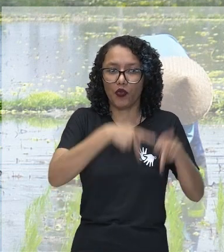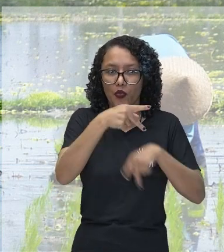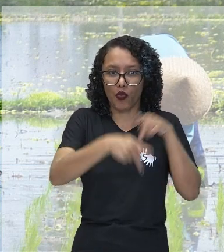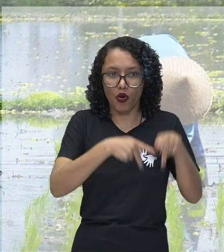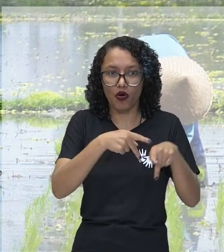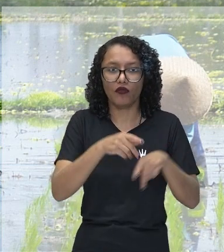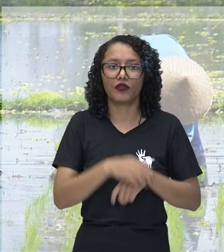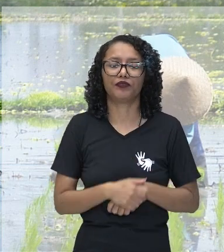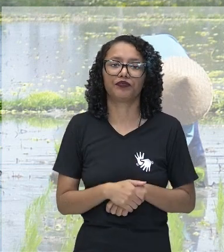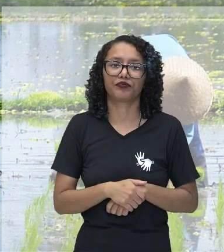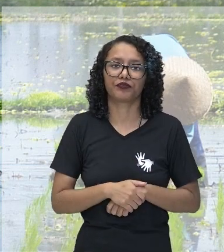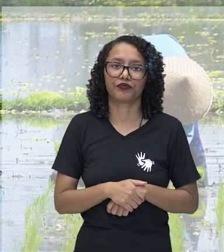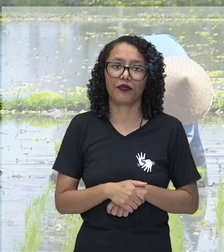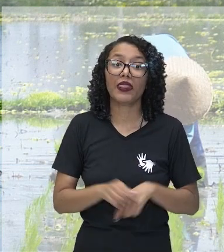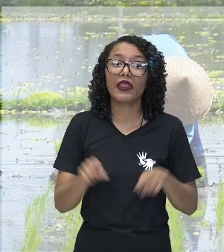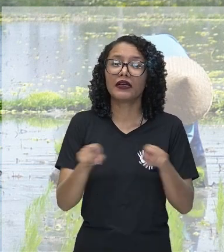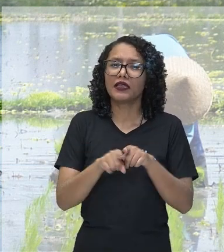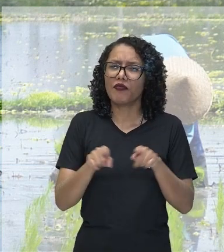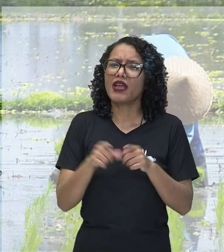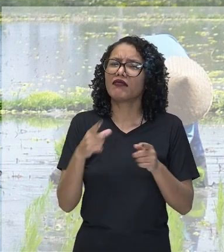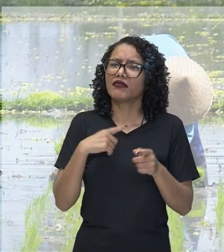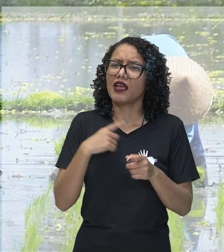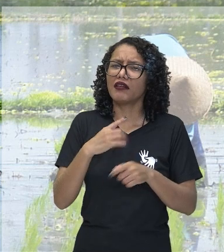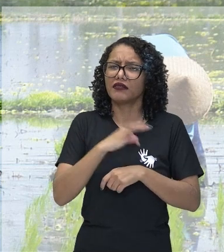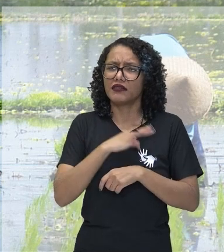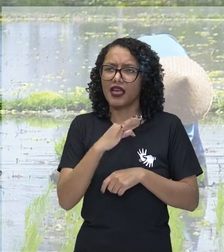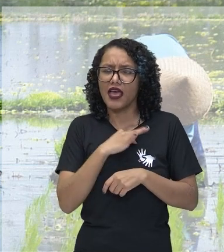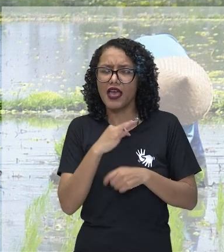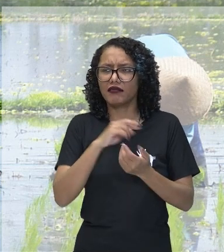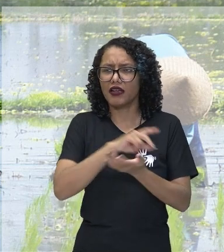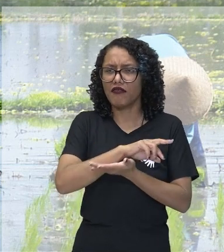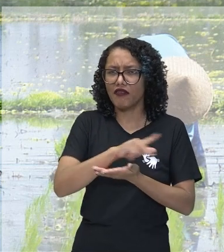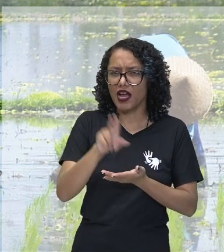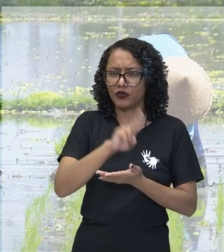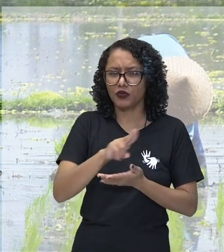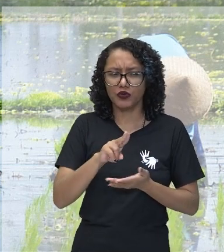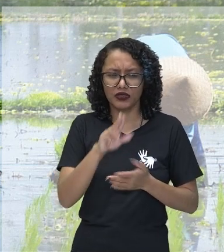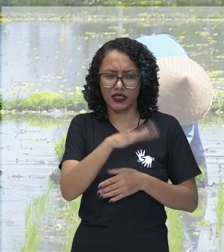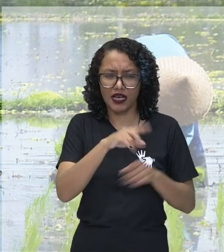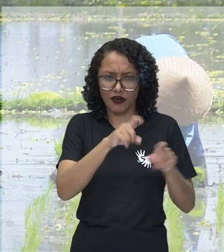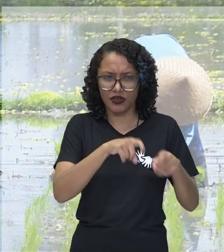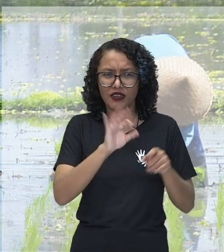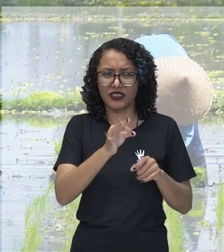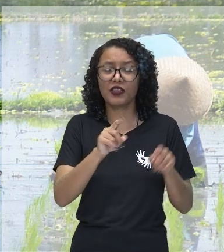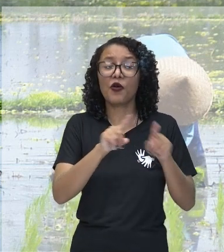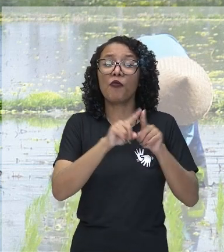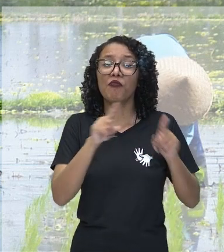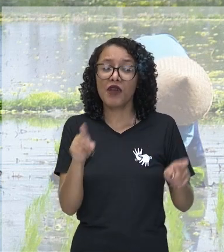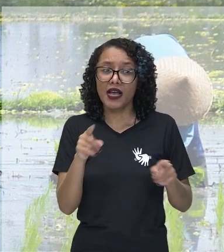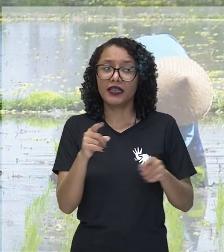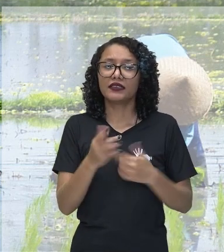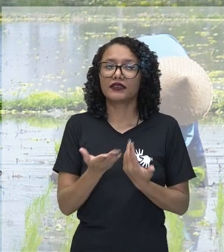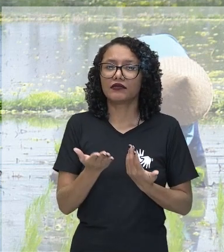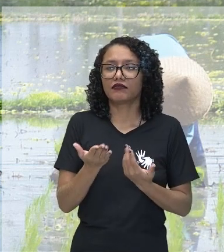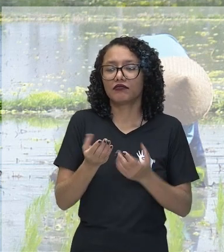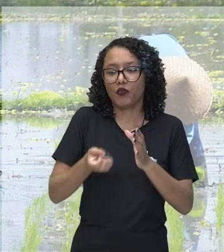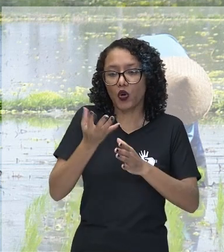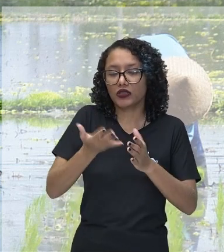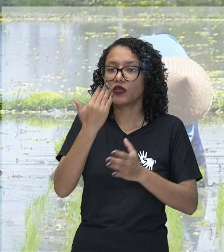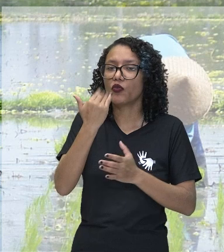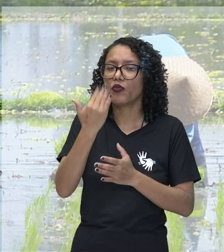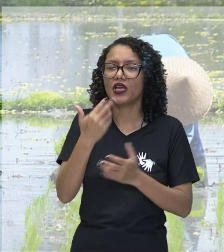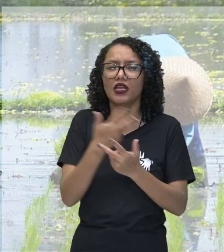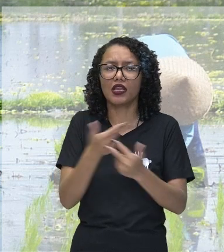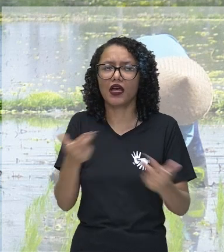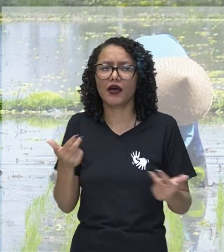Mesmo com a aplicação de técnicas mais avançadas nas atividades rurais, a produção de alimentos no Japão,